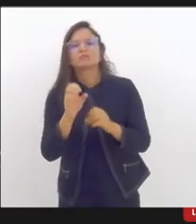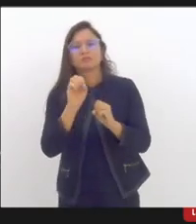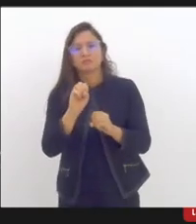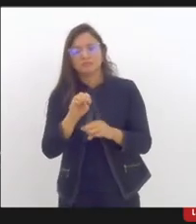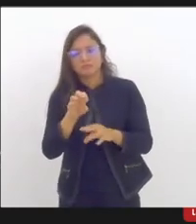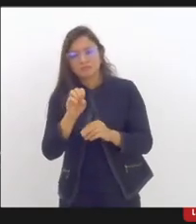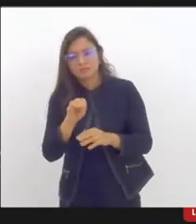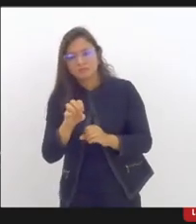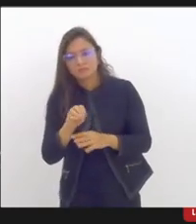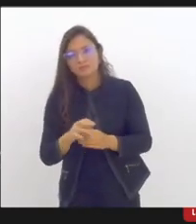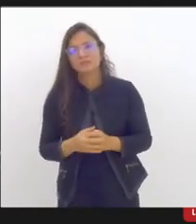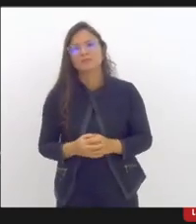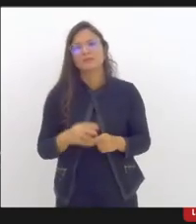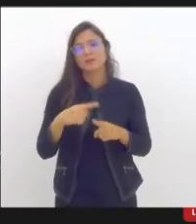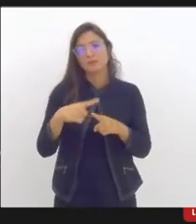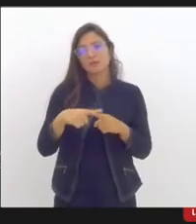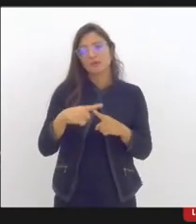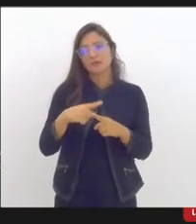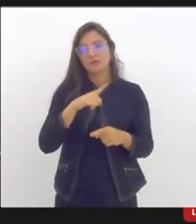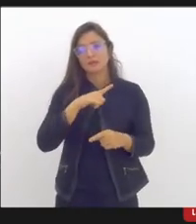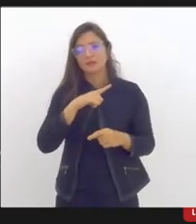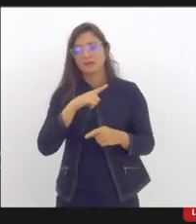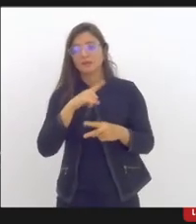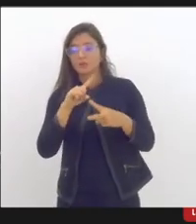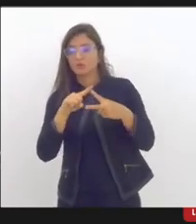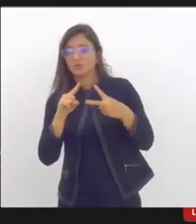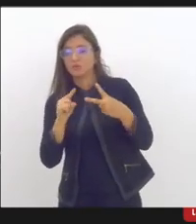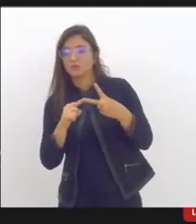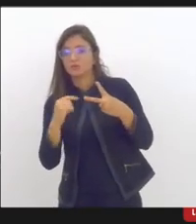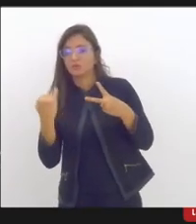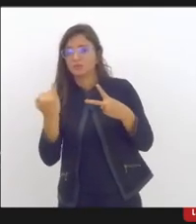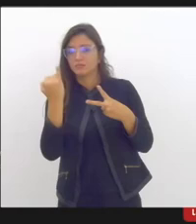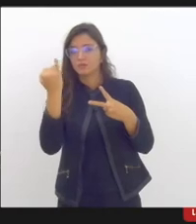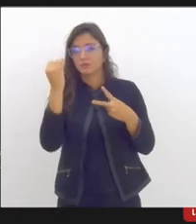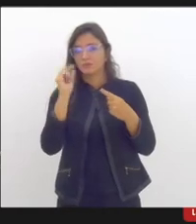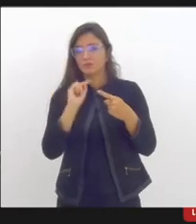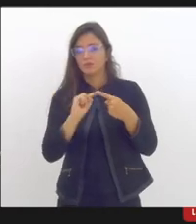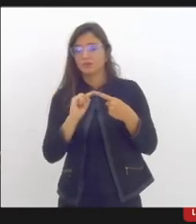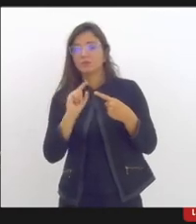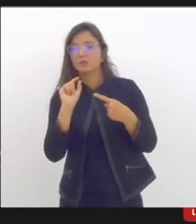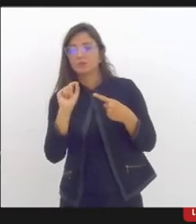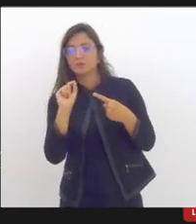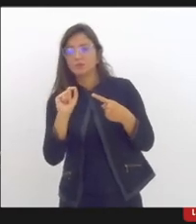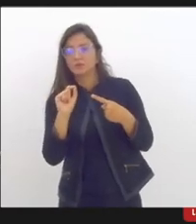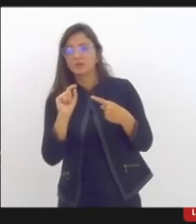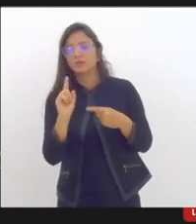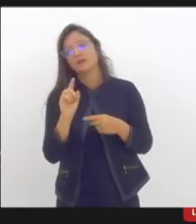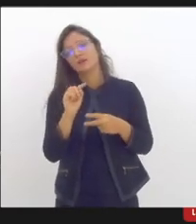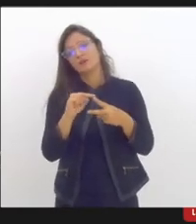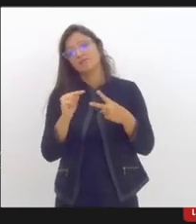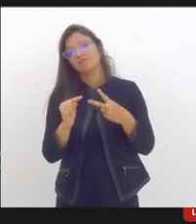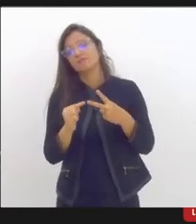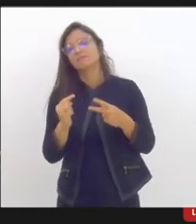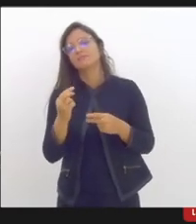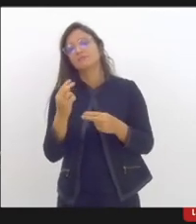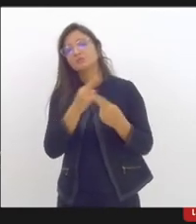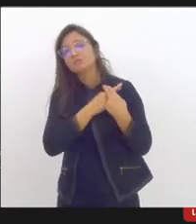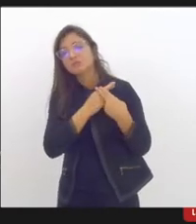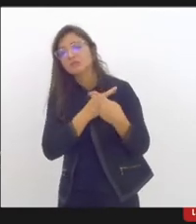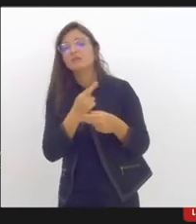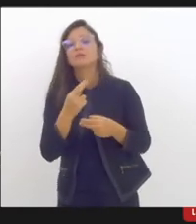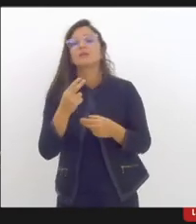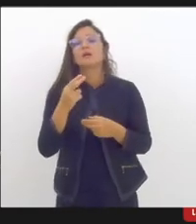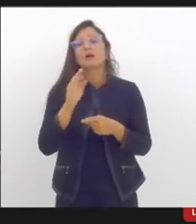porque a gente tem dois atores bastante importantes, que são as responsáveis pelos nossos alunos, né? As